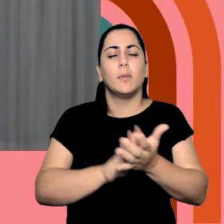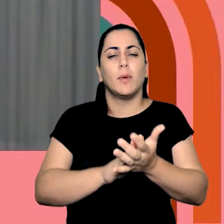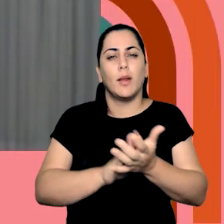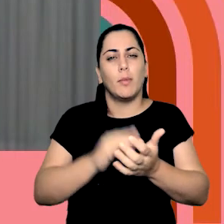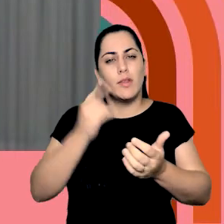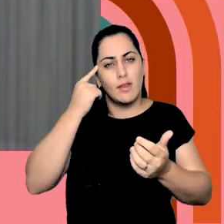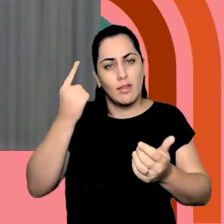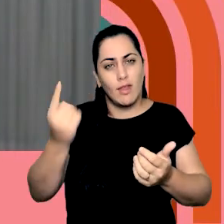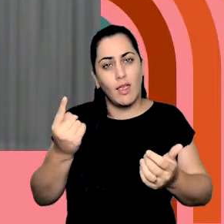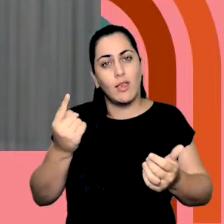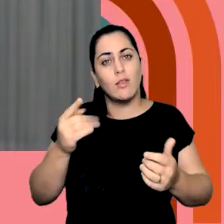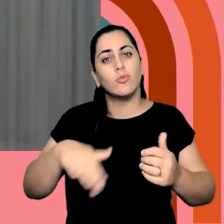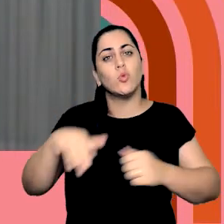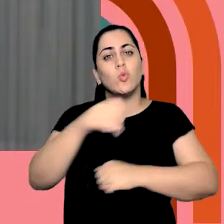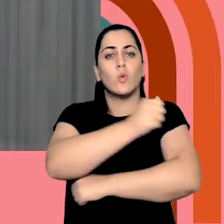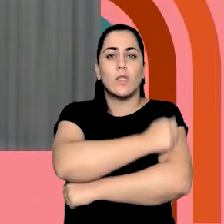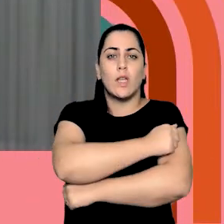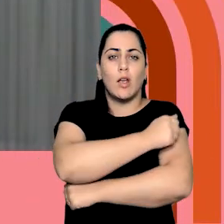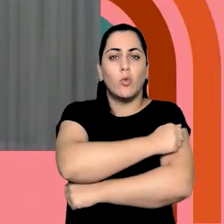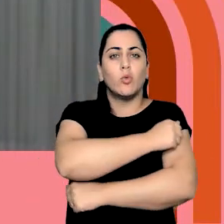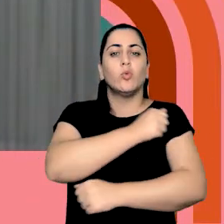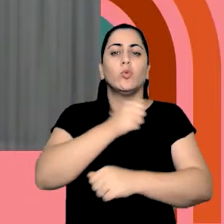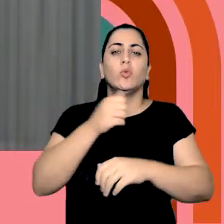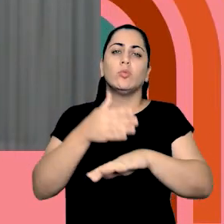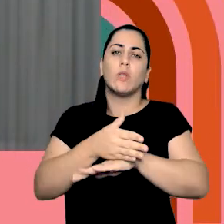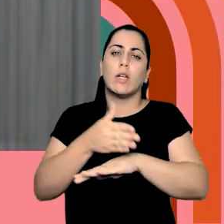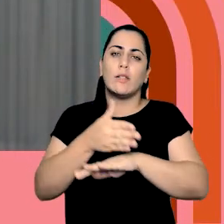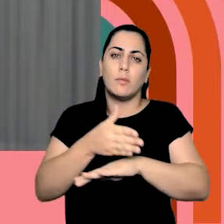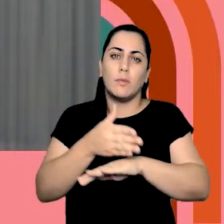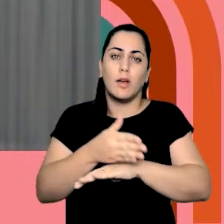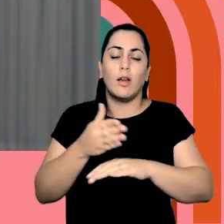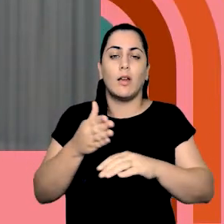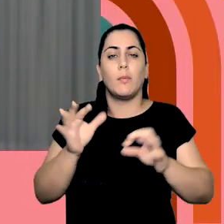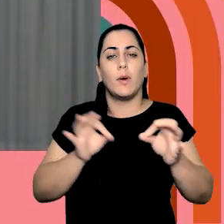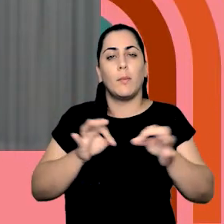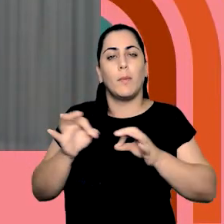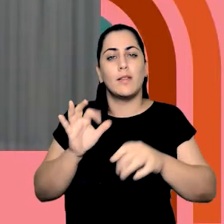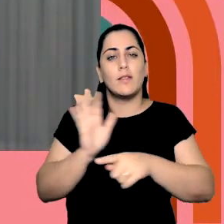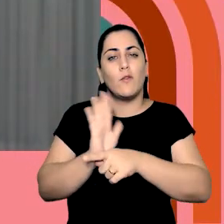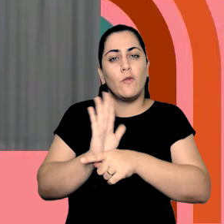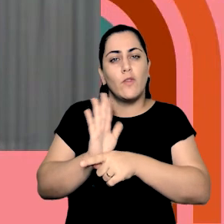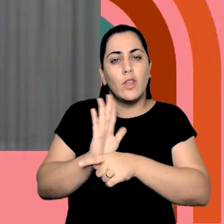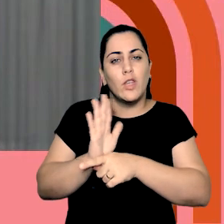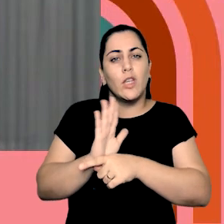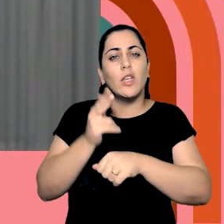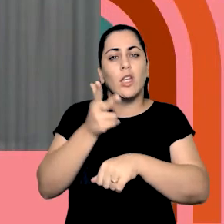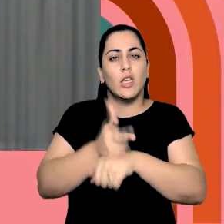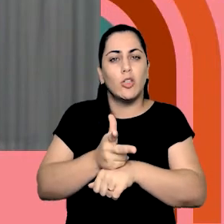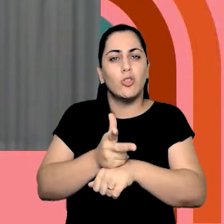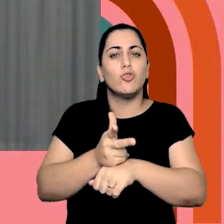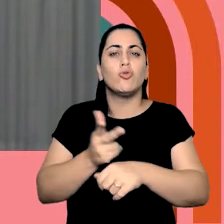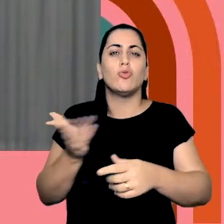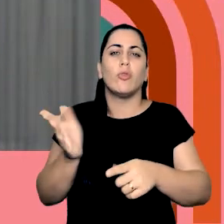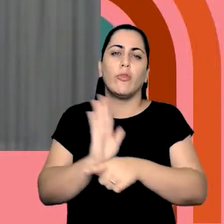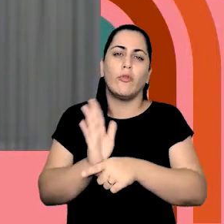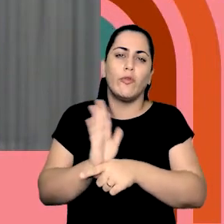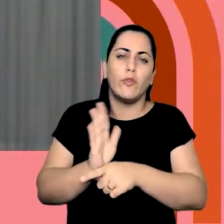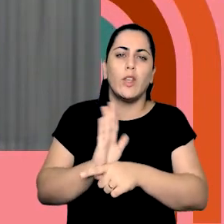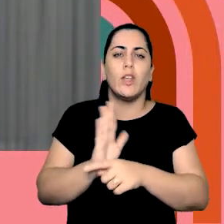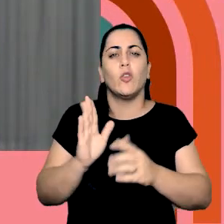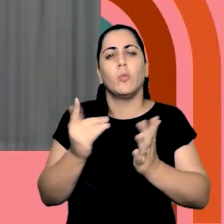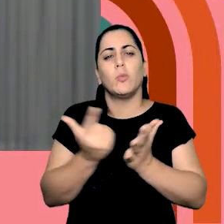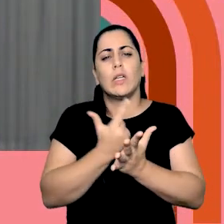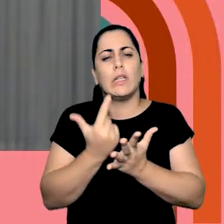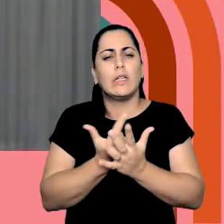iniciativa, aos alunos que também participaram da produção do vídeo, as escolhas dos filmes, dos livros, realmente